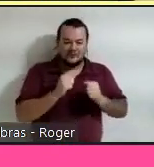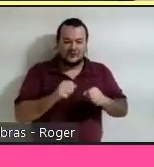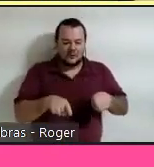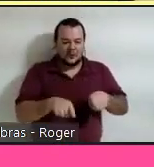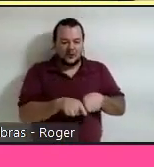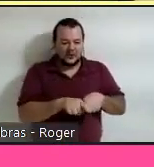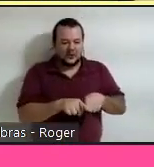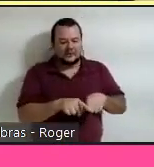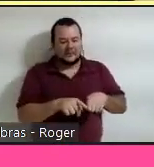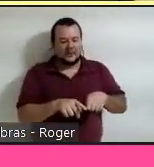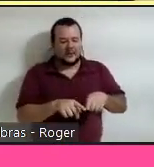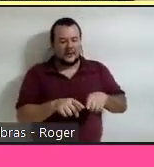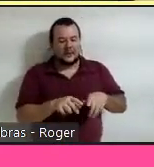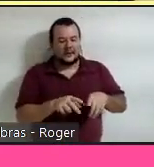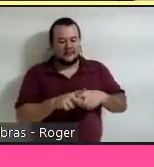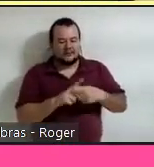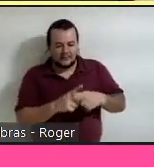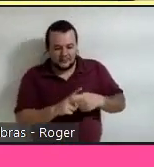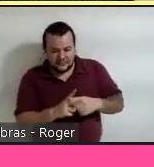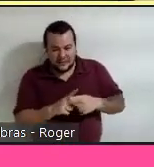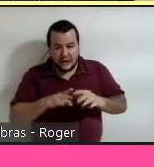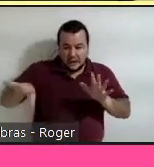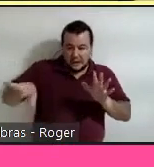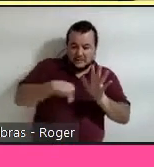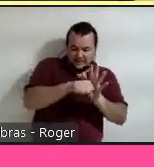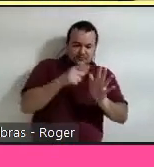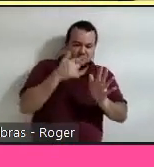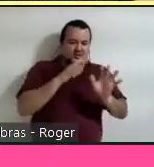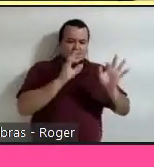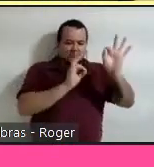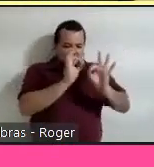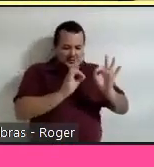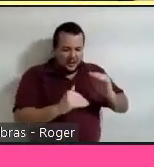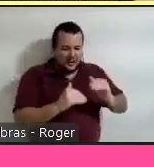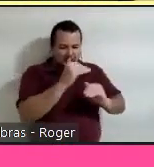importou. Esse aqui de 25,